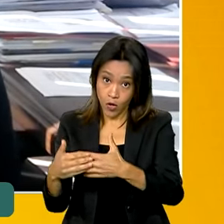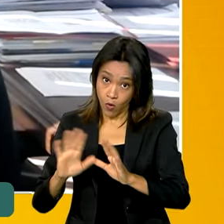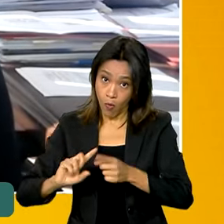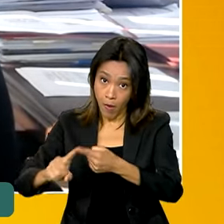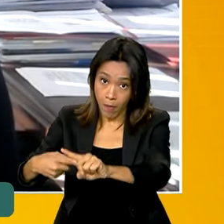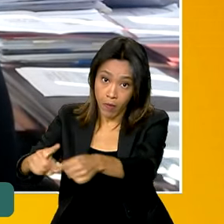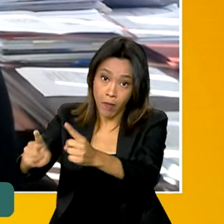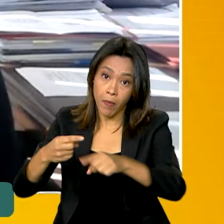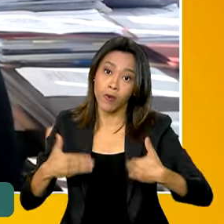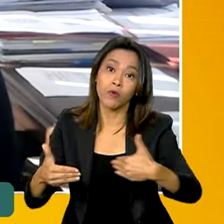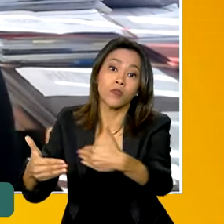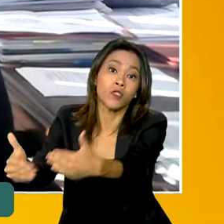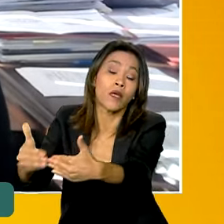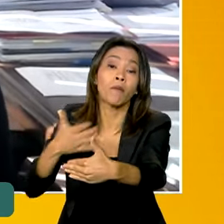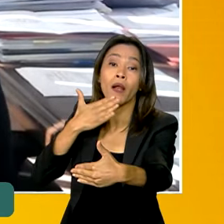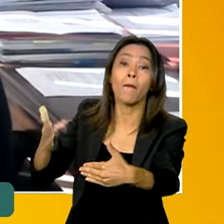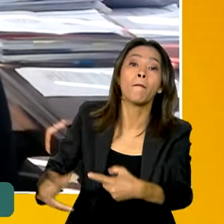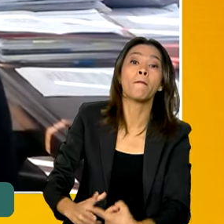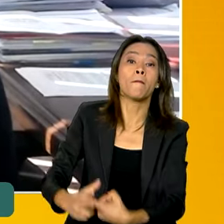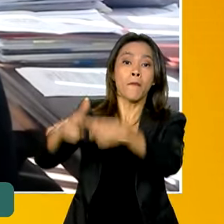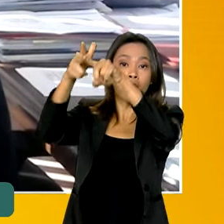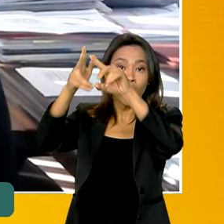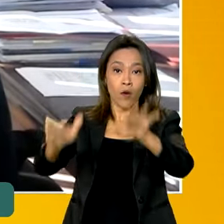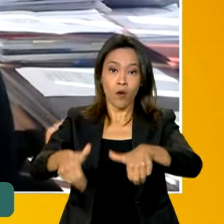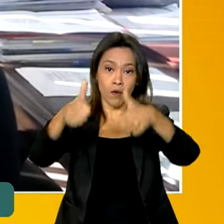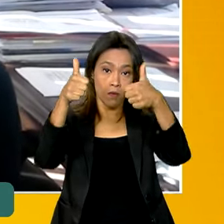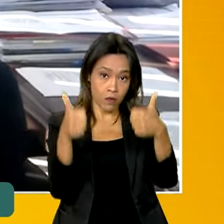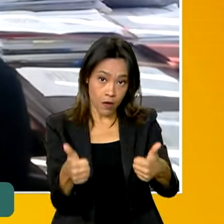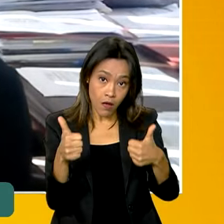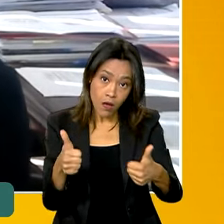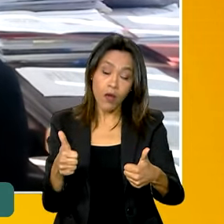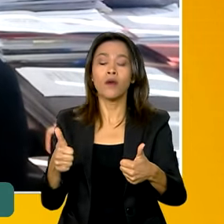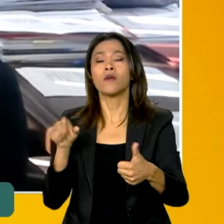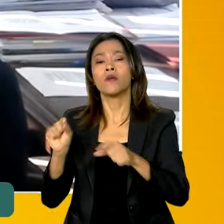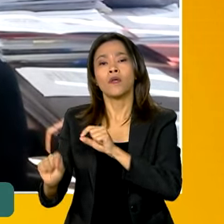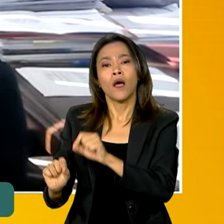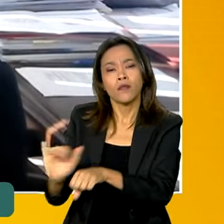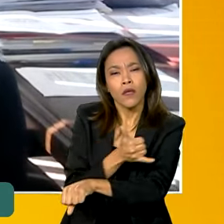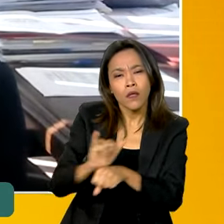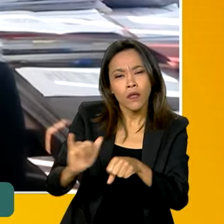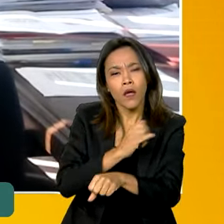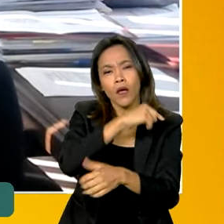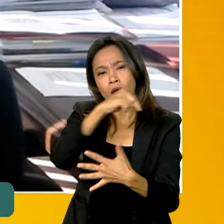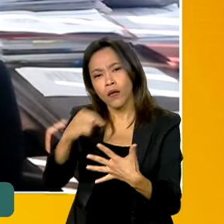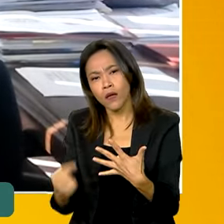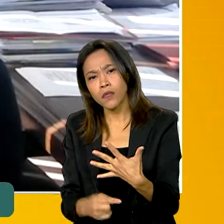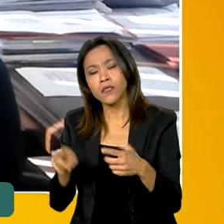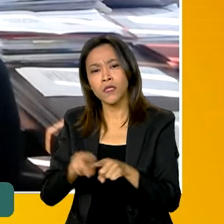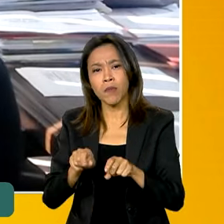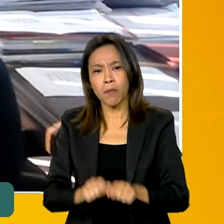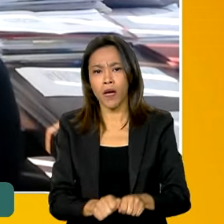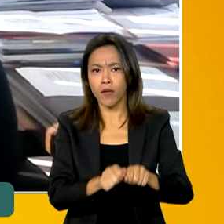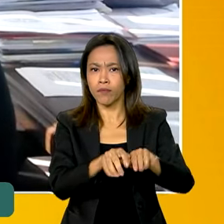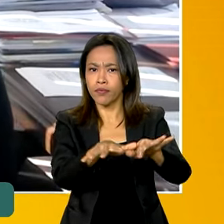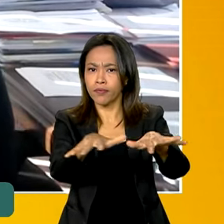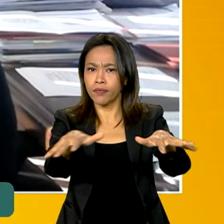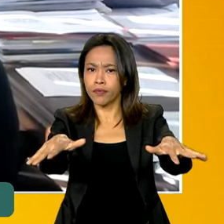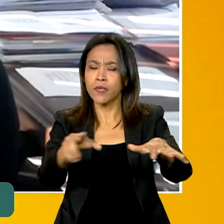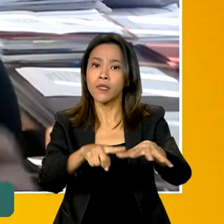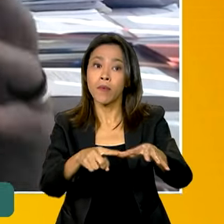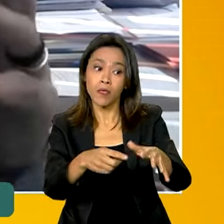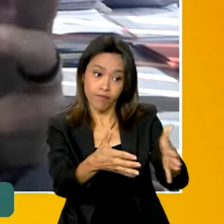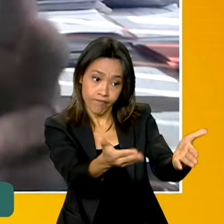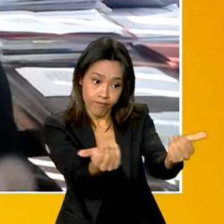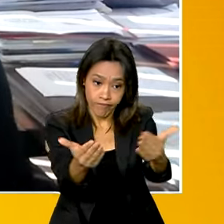propostas para o aprimoramento dos conselhos de conferências e para a territorialização da participação